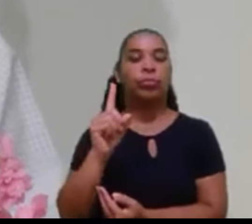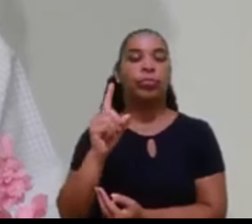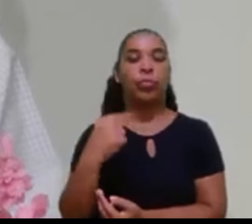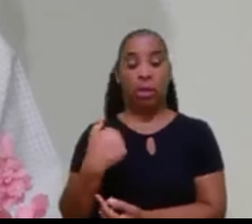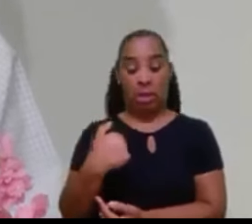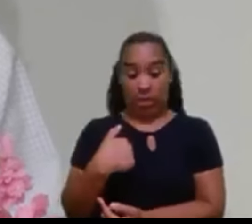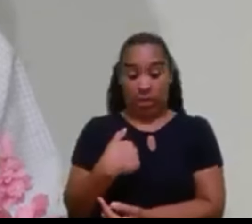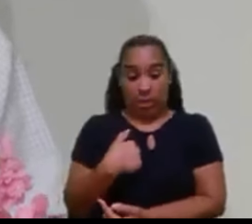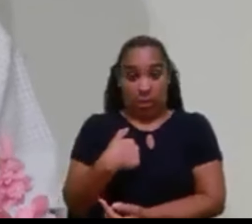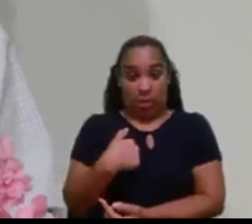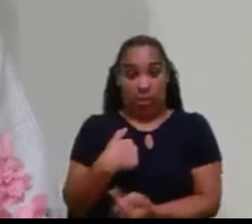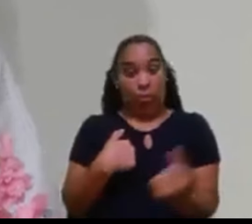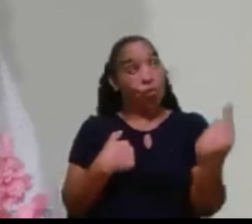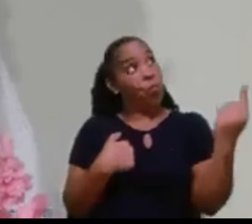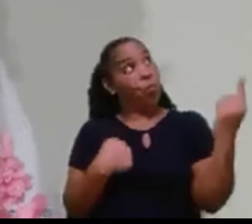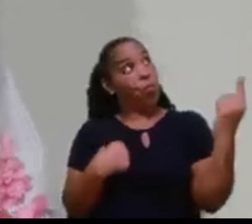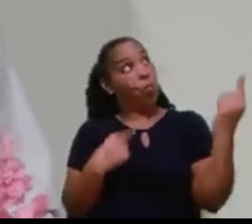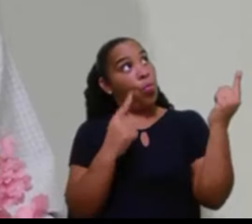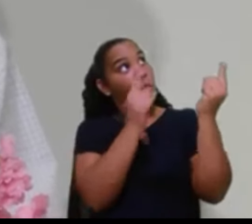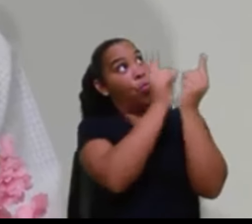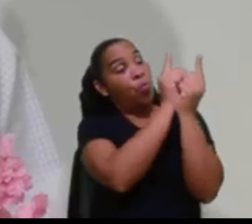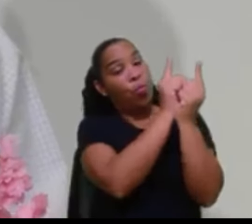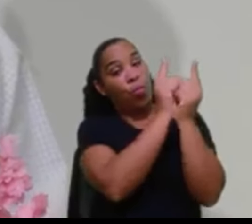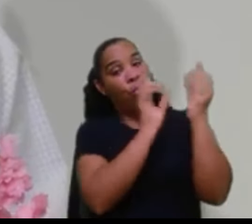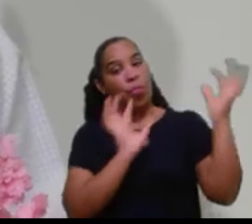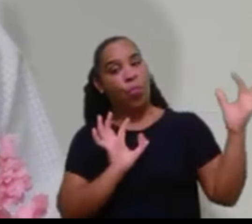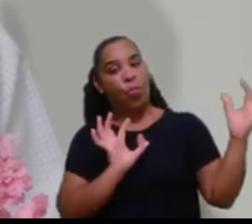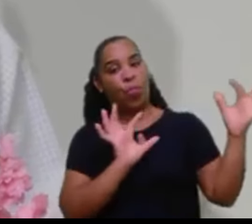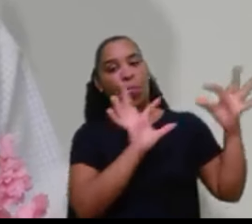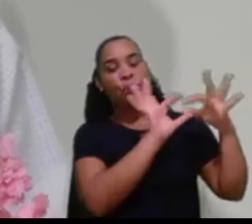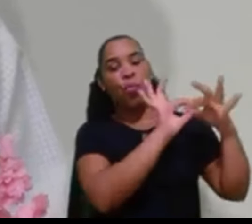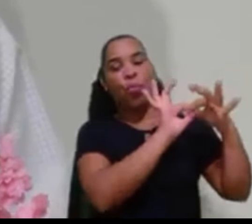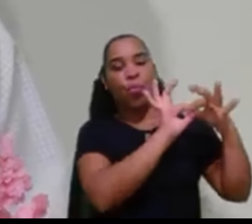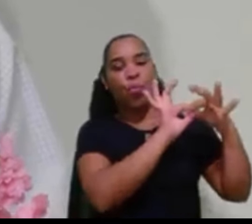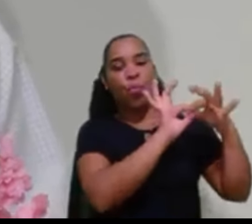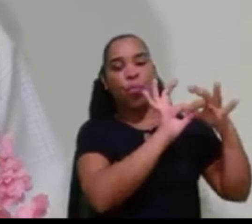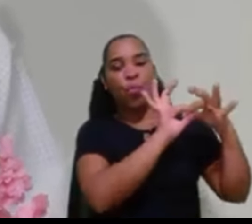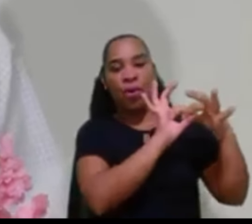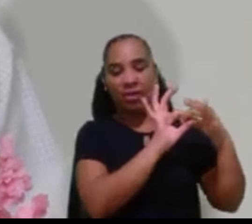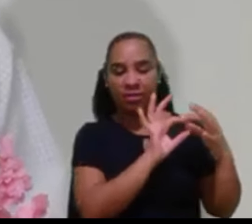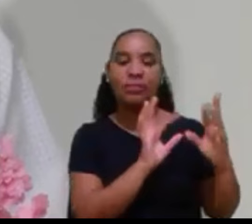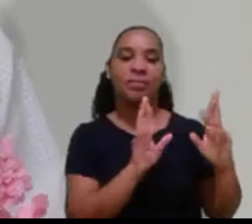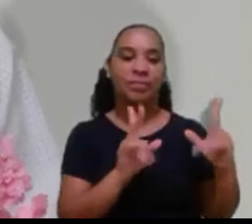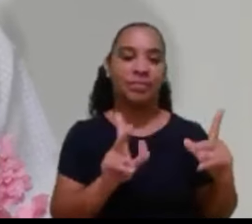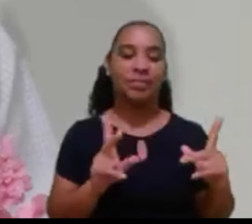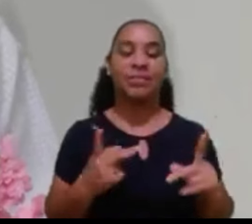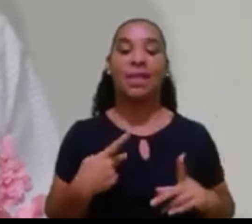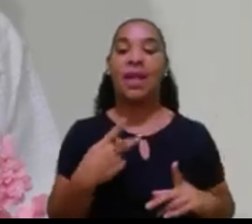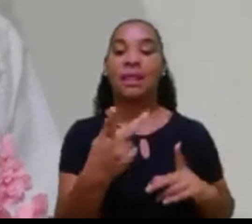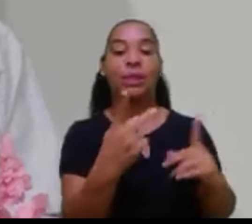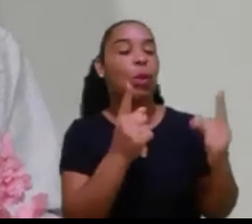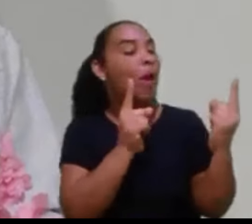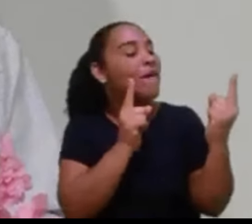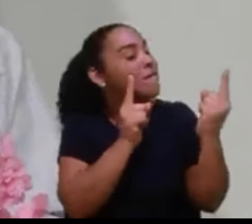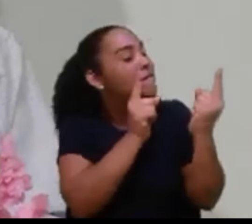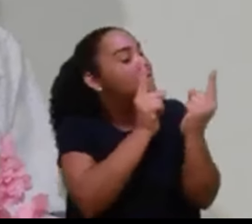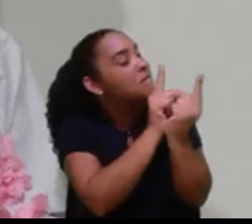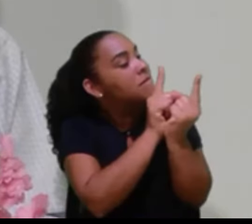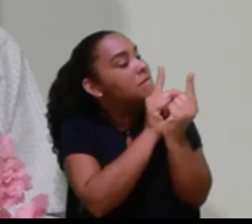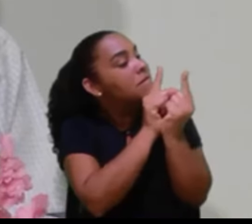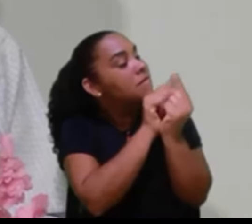com Deus. Eu sou uno com Deus. Estamos tão identificados que nos